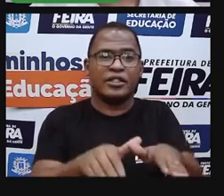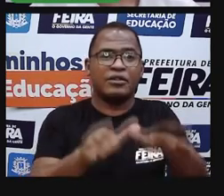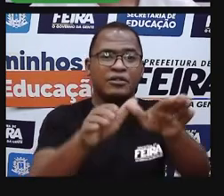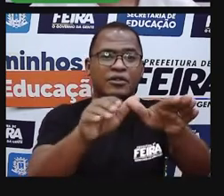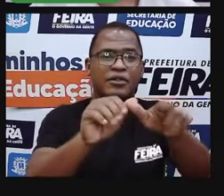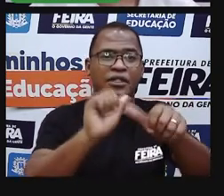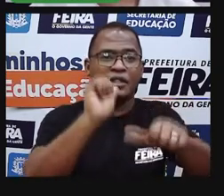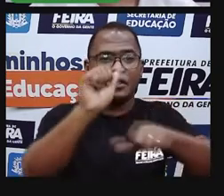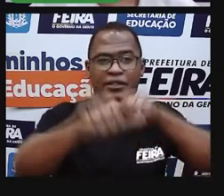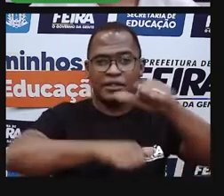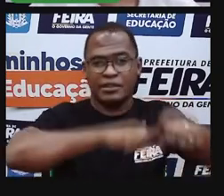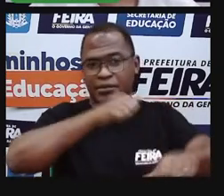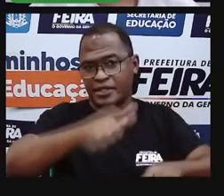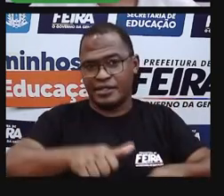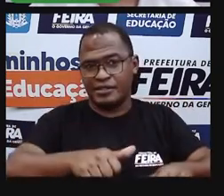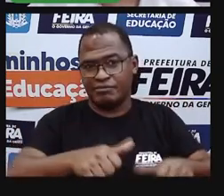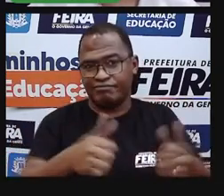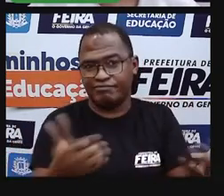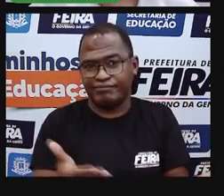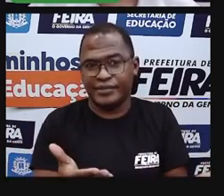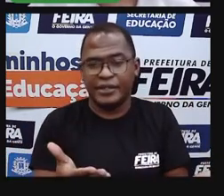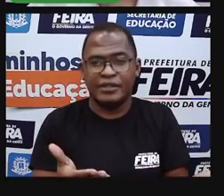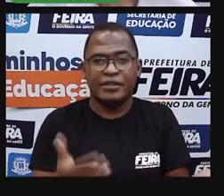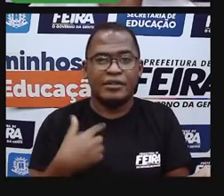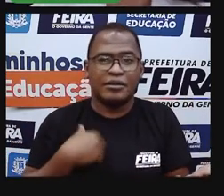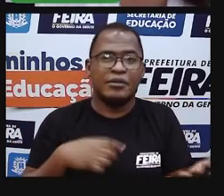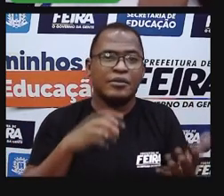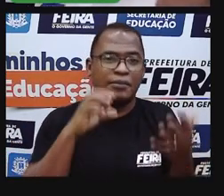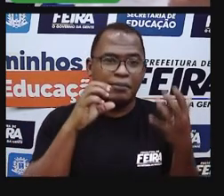vamos nos apegar ao que realmente importa na nossa vida, tá bom?